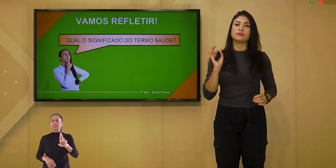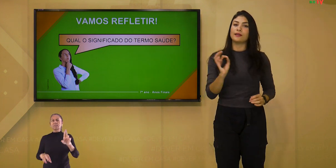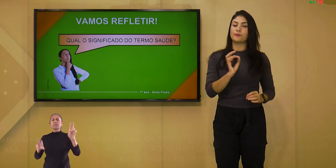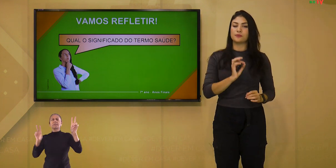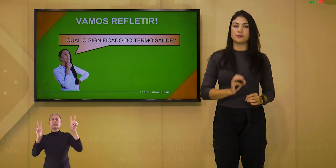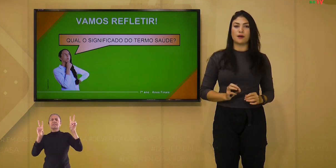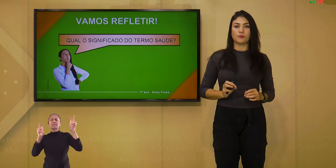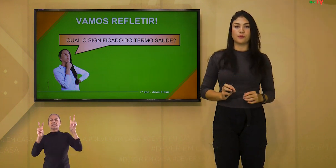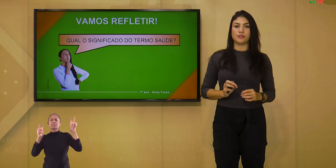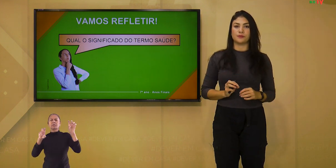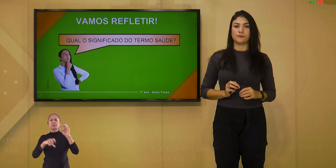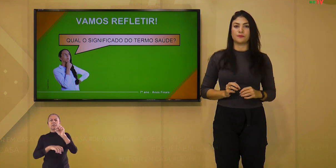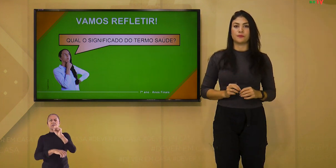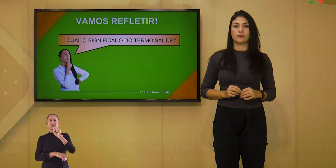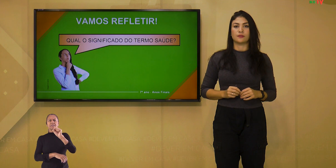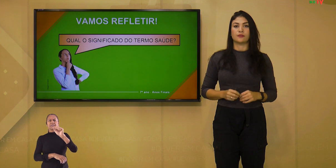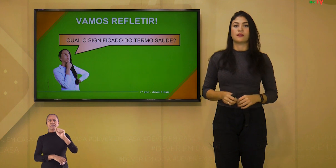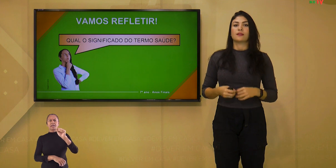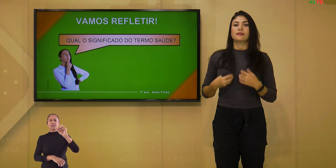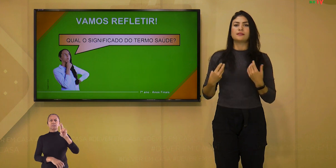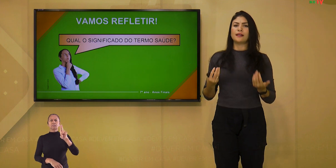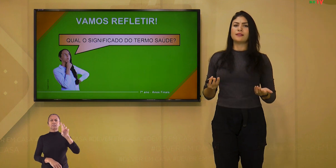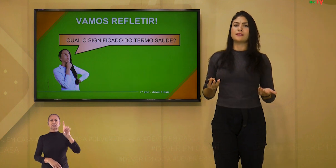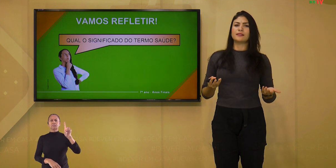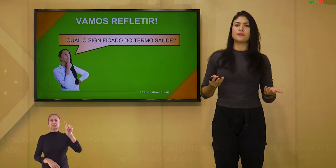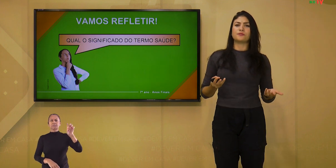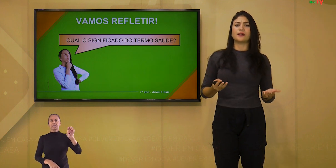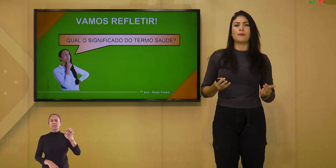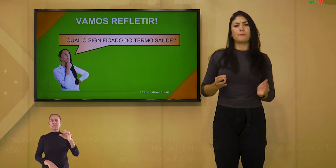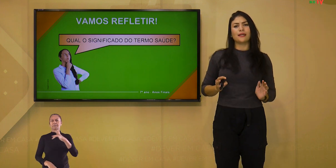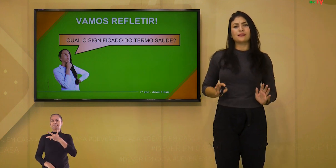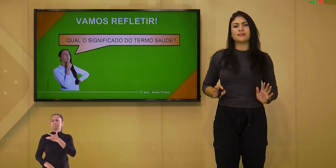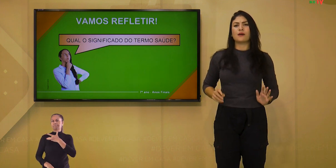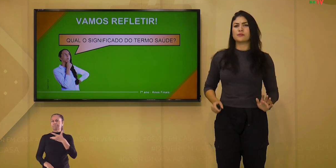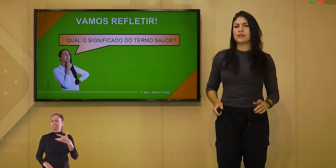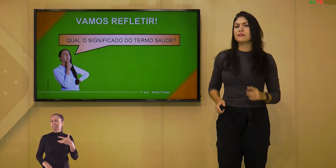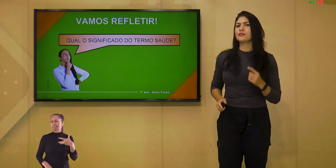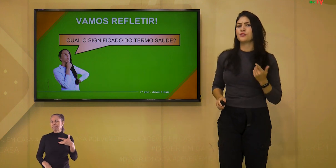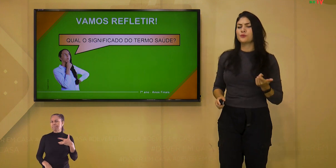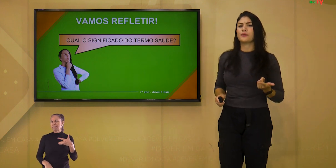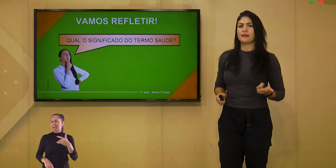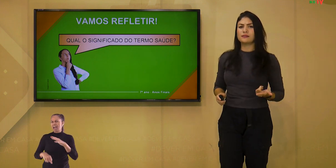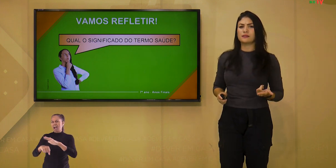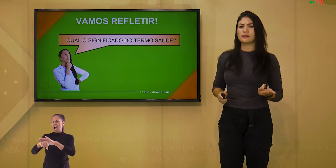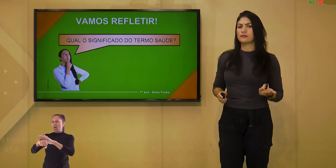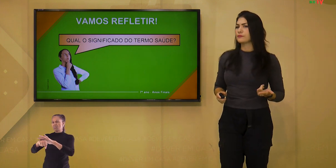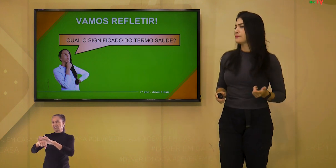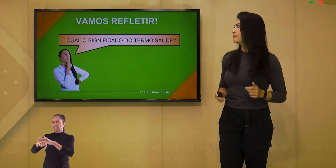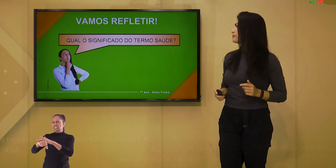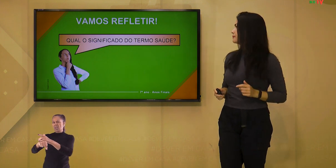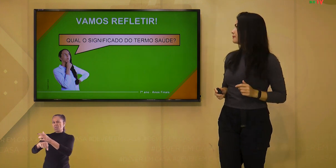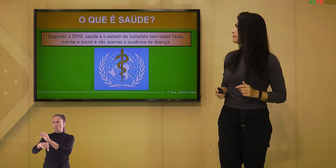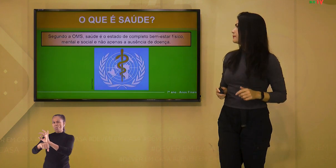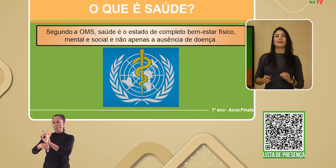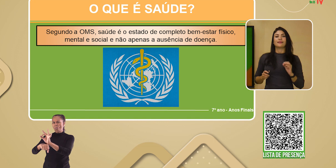o termo de Será que significa apenas a ausência de doenças?